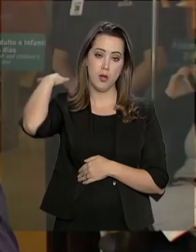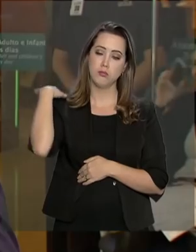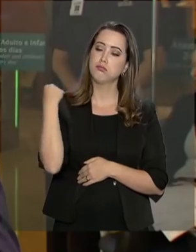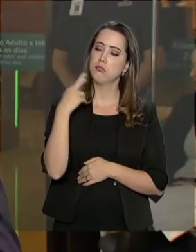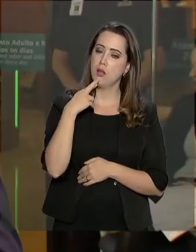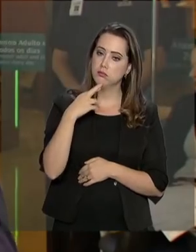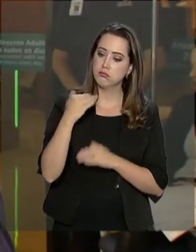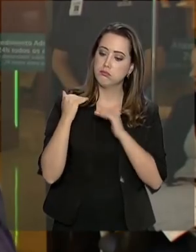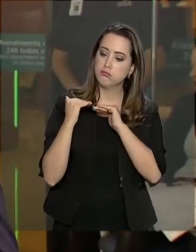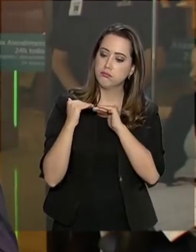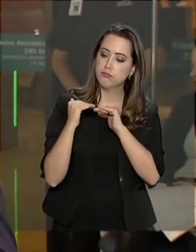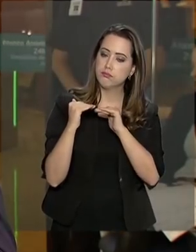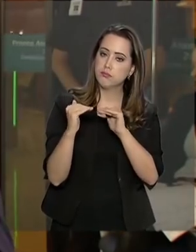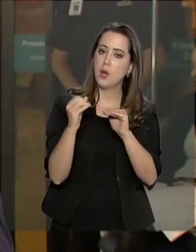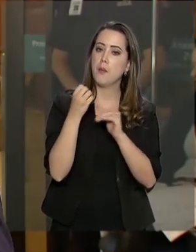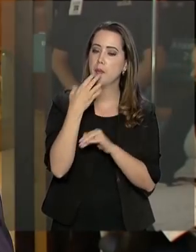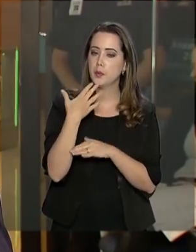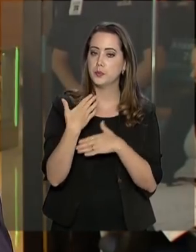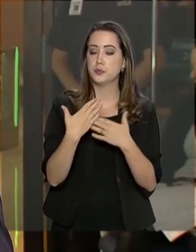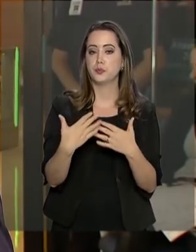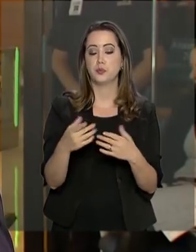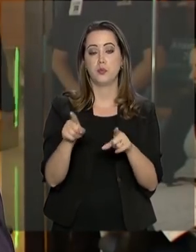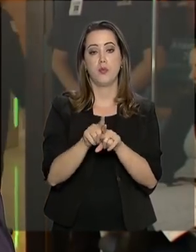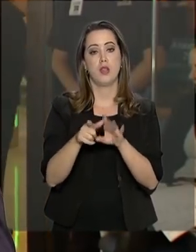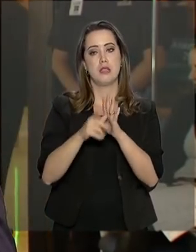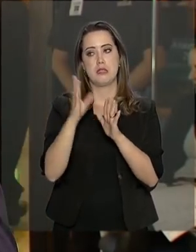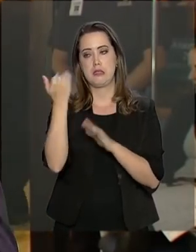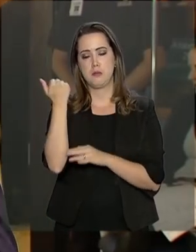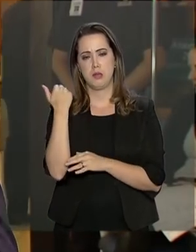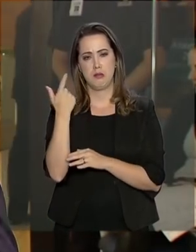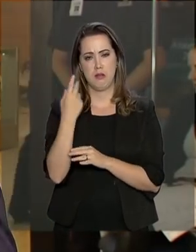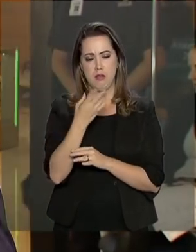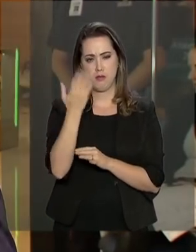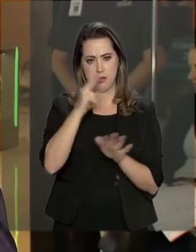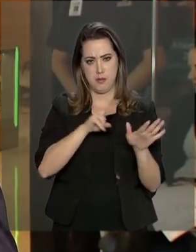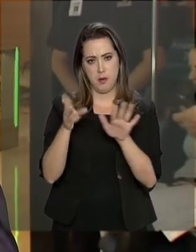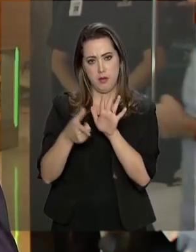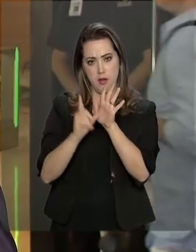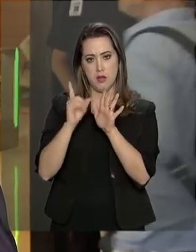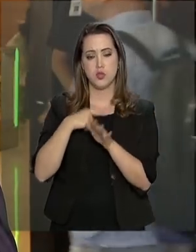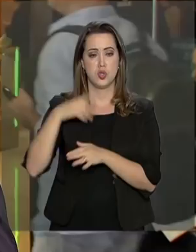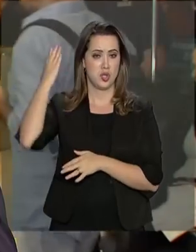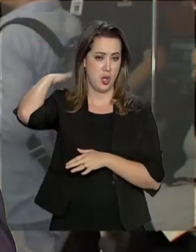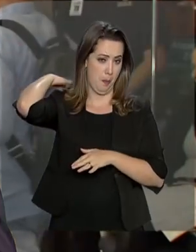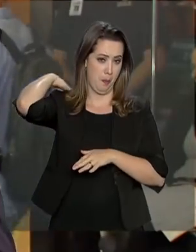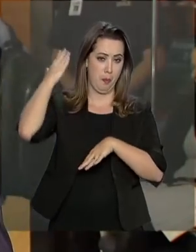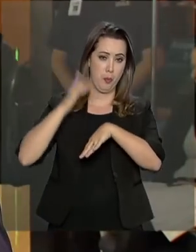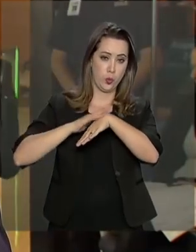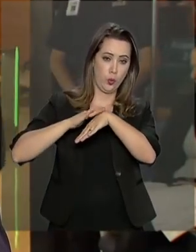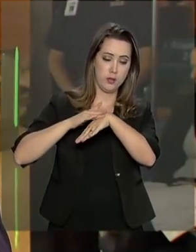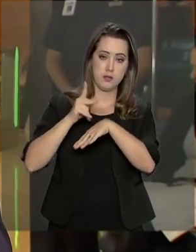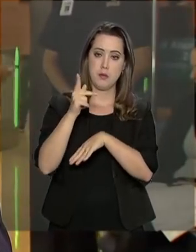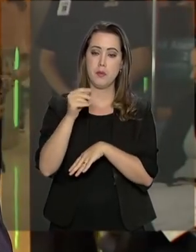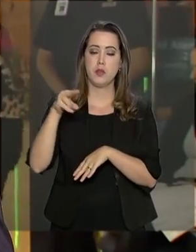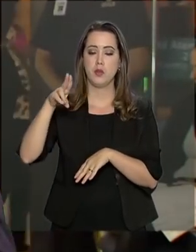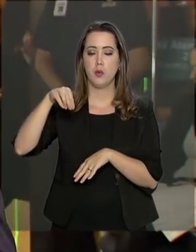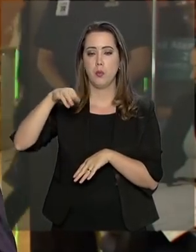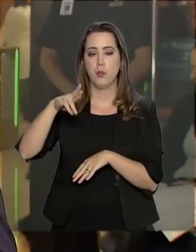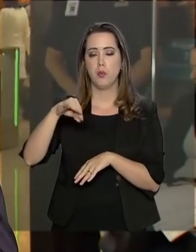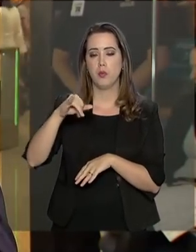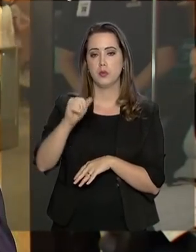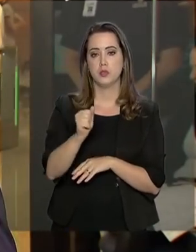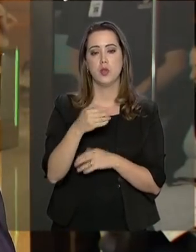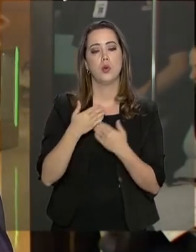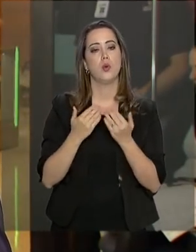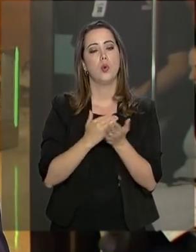resolução. Na semana passada, o presidente havia sido diagnosticado com pneumonia. Jair Bolsonaro continua a receber dieta